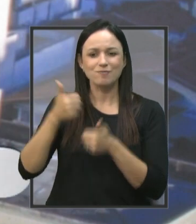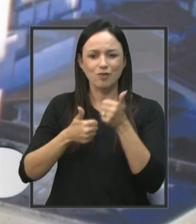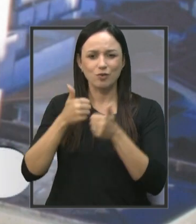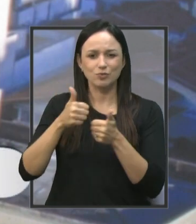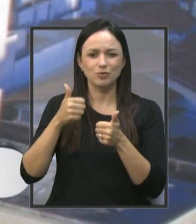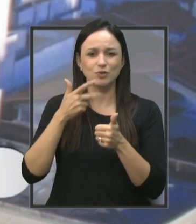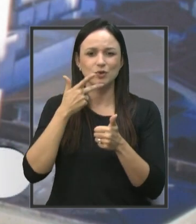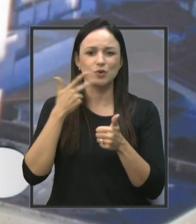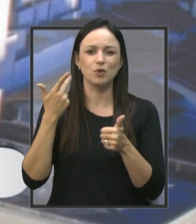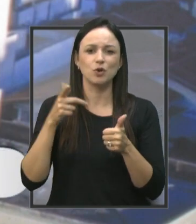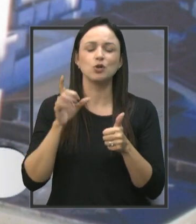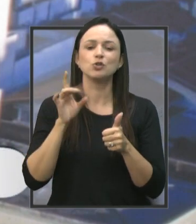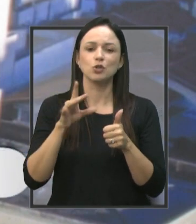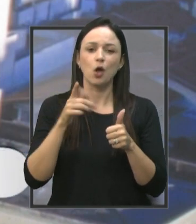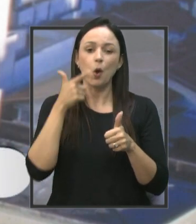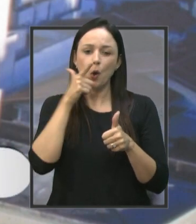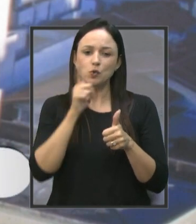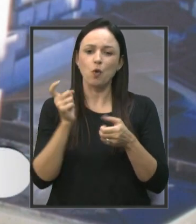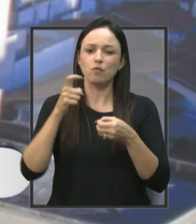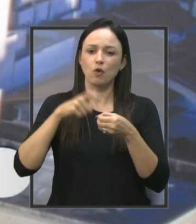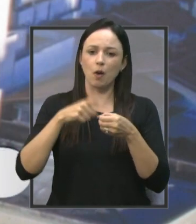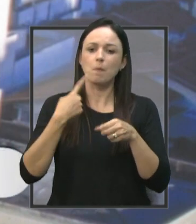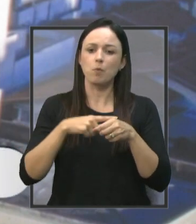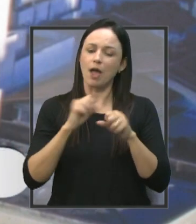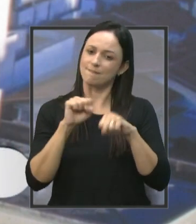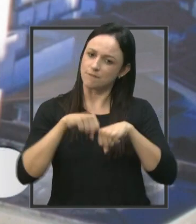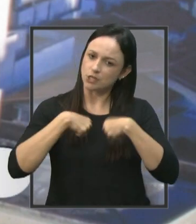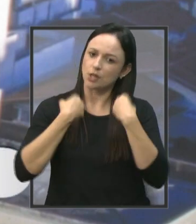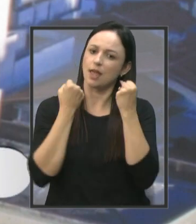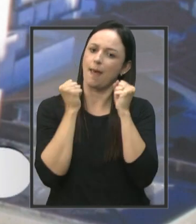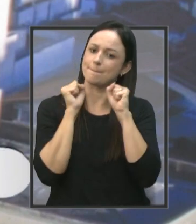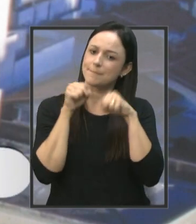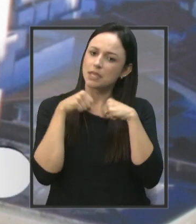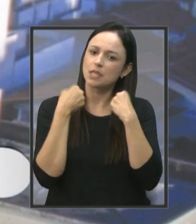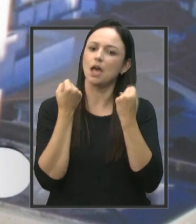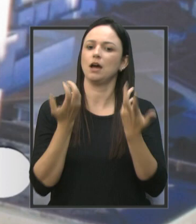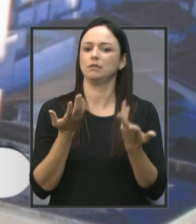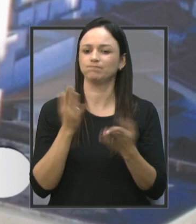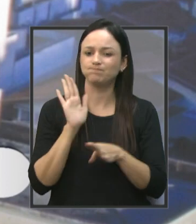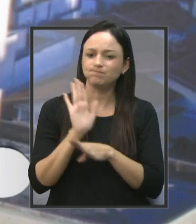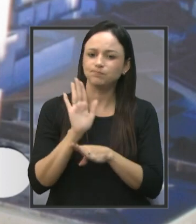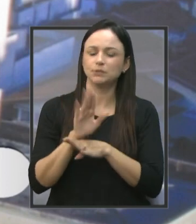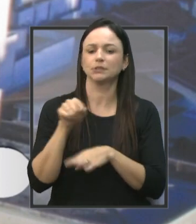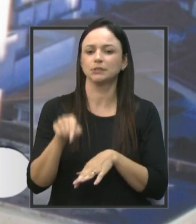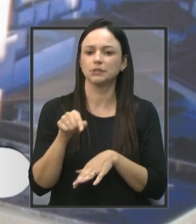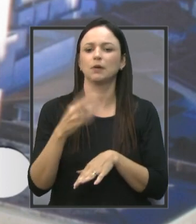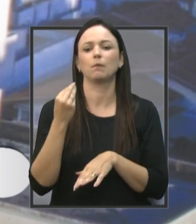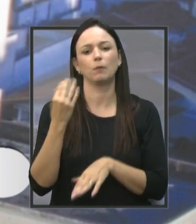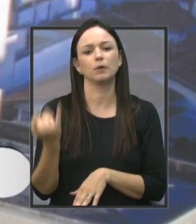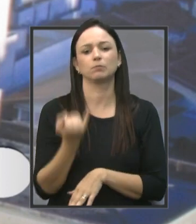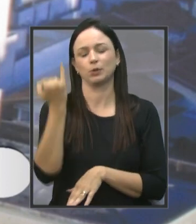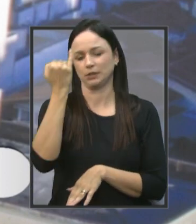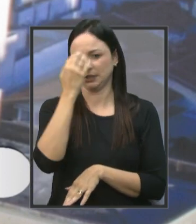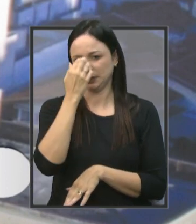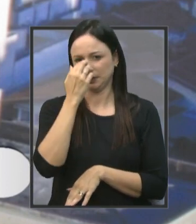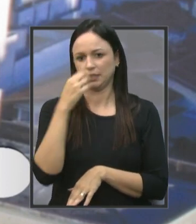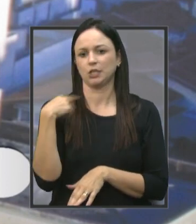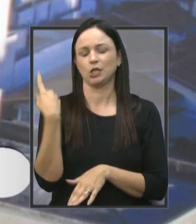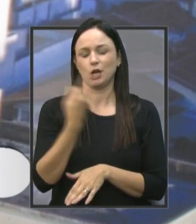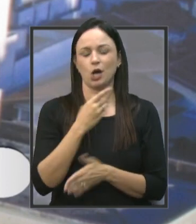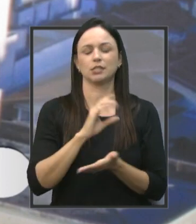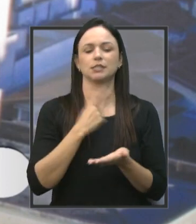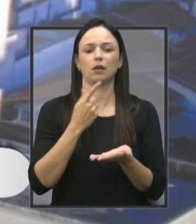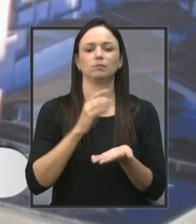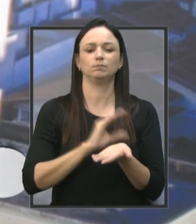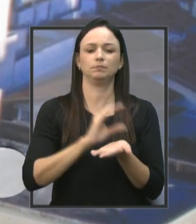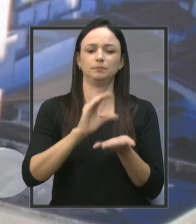maior parte, através da fisioterapia. Então, isso mostra o quanto é importante. E nós destinamos,